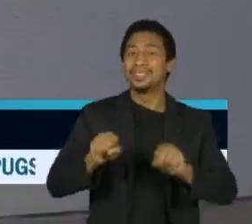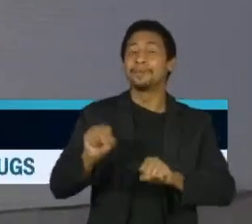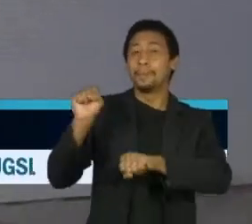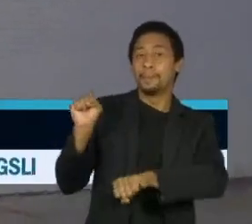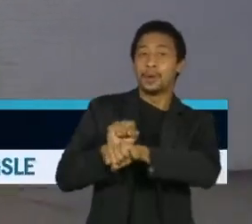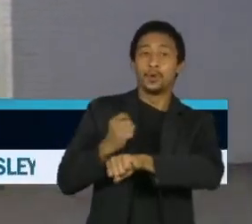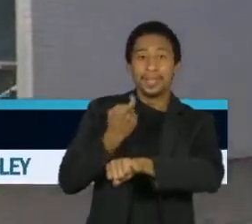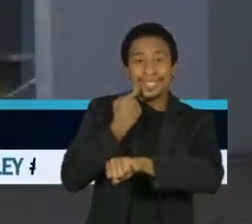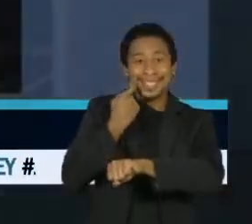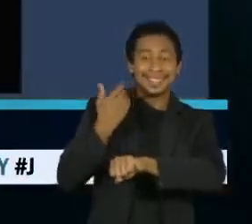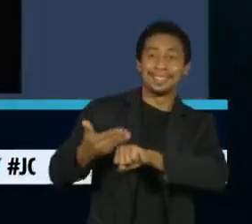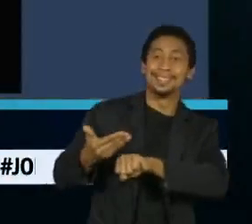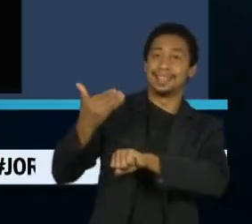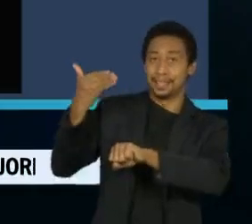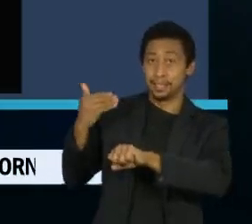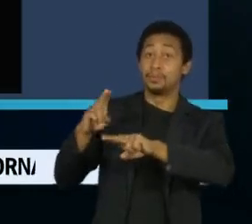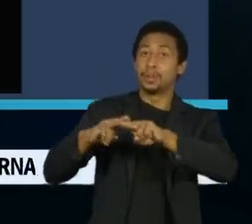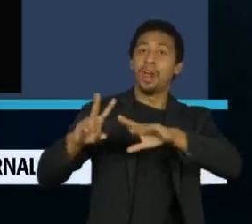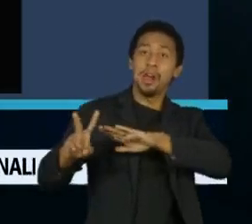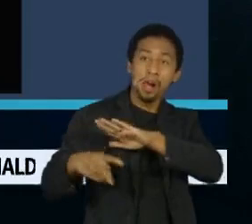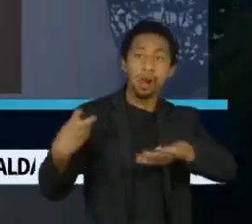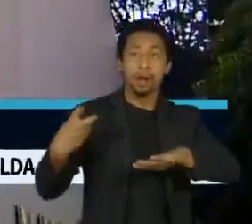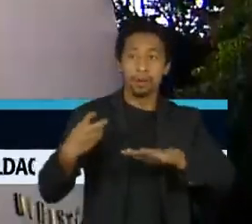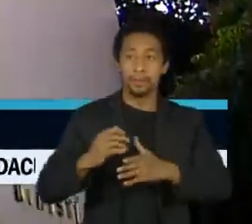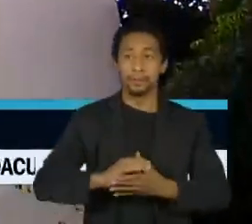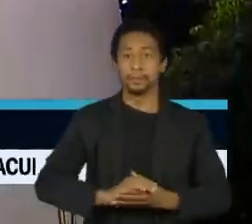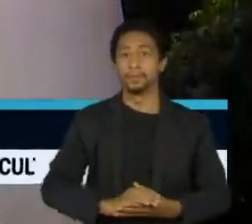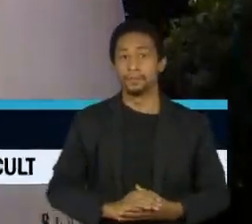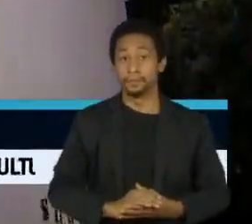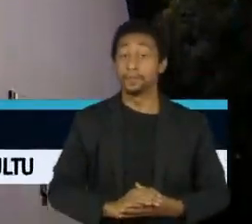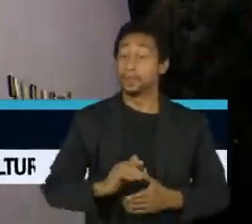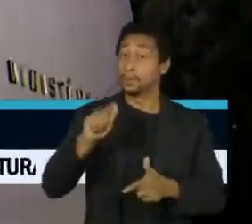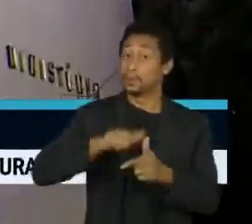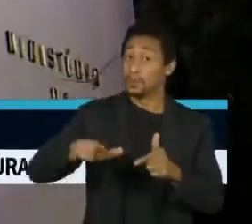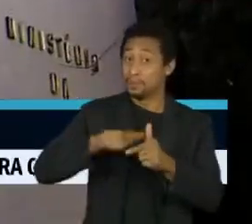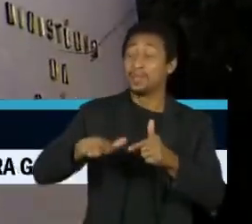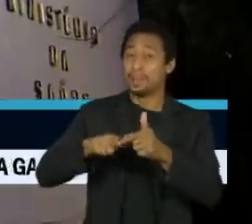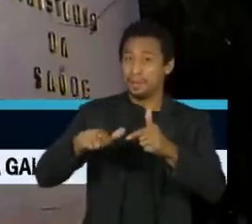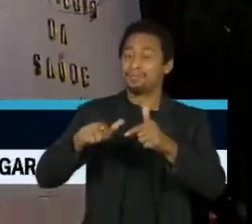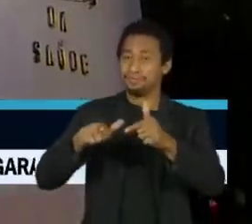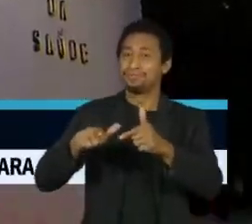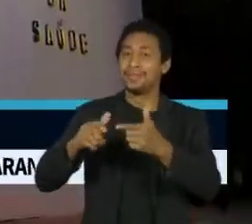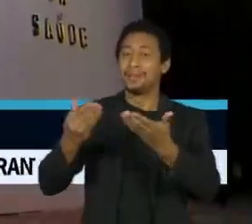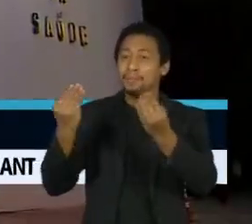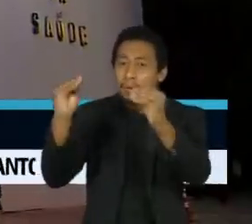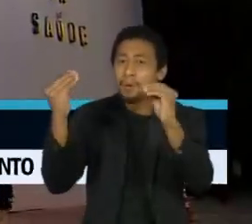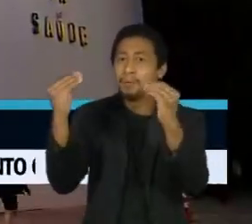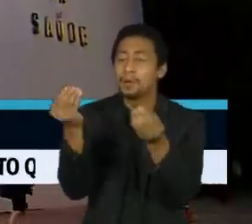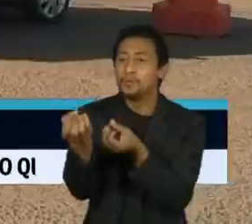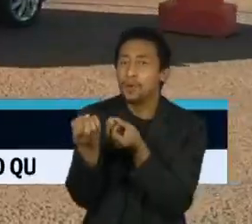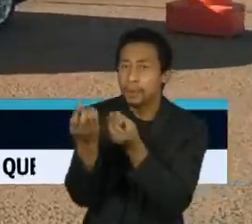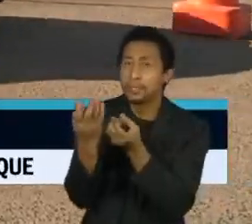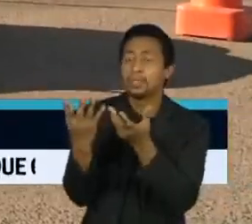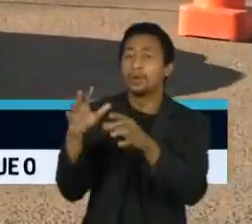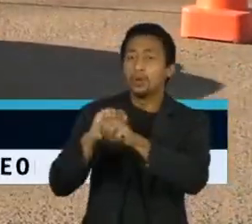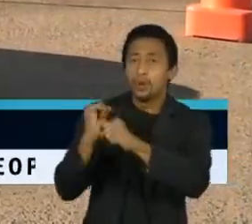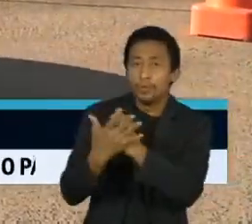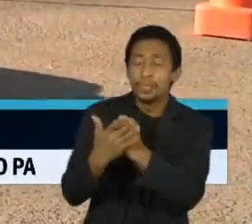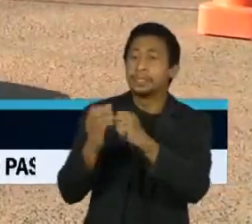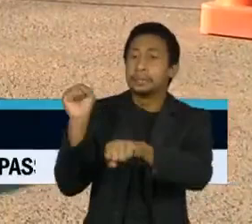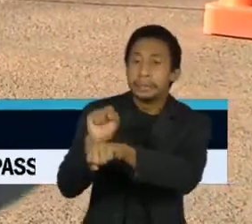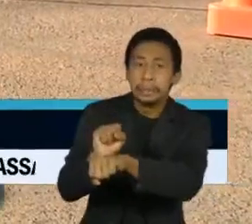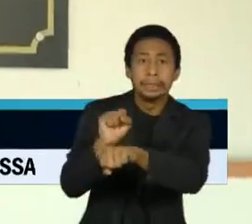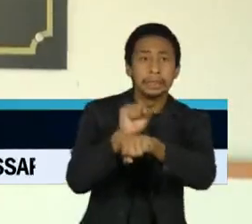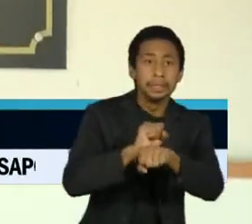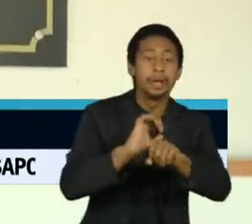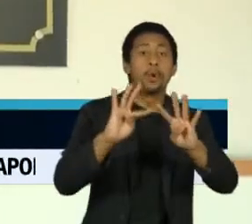sexta-feira passada, após um ataque hacker. O problema afetou as notificações de casos da Covid-19 e adiou a exigência